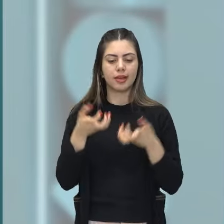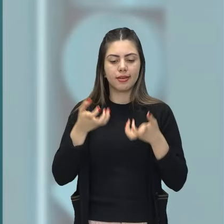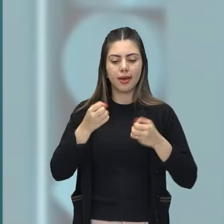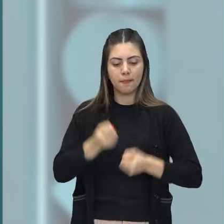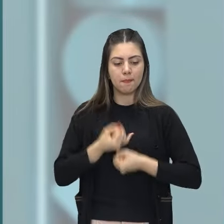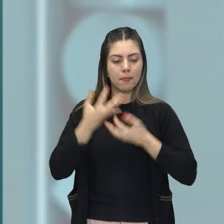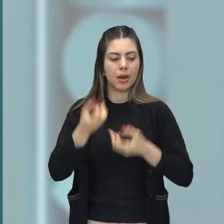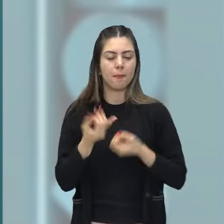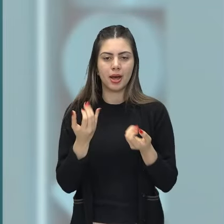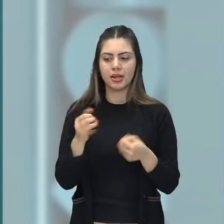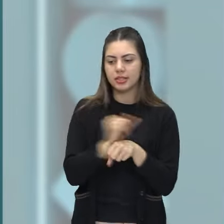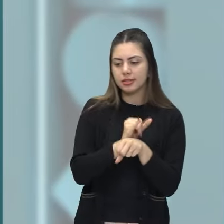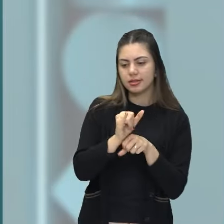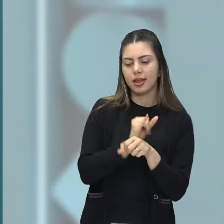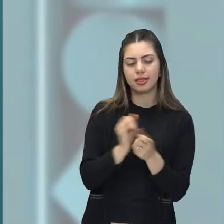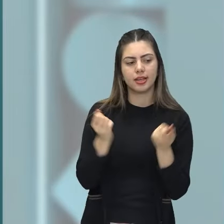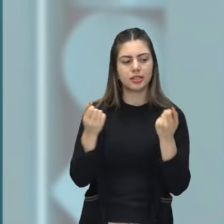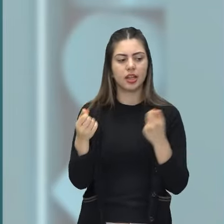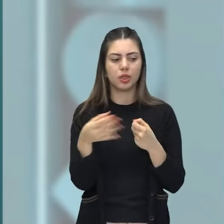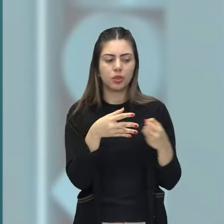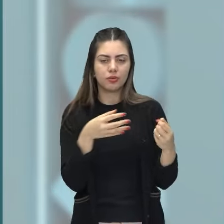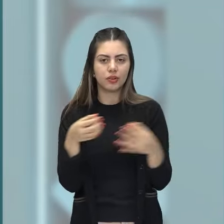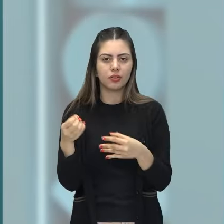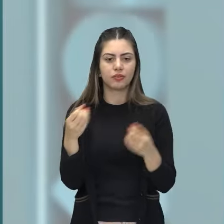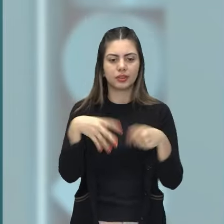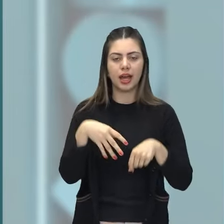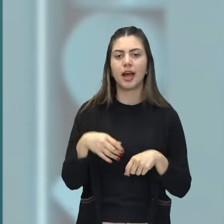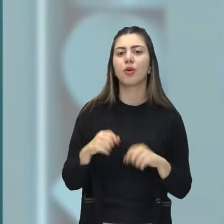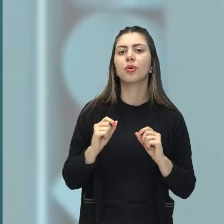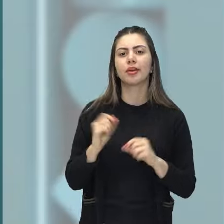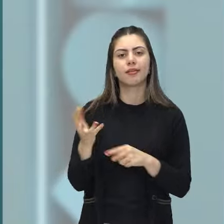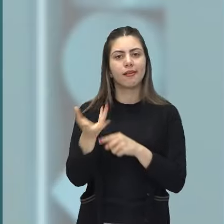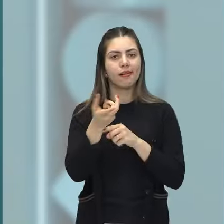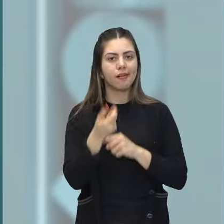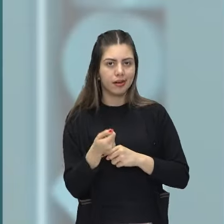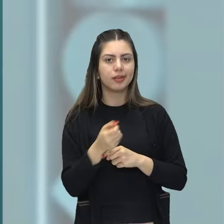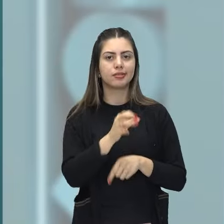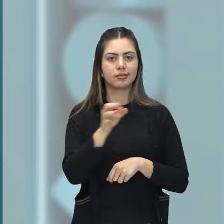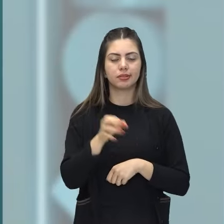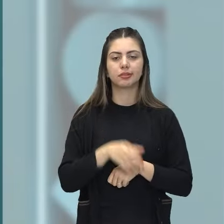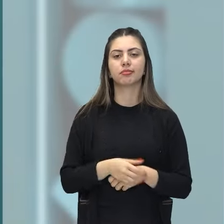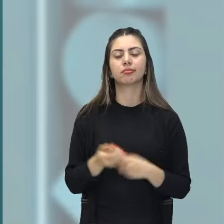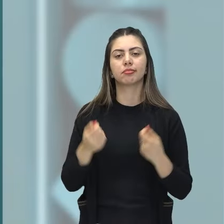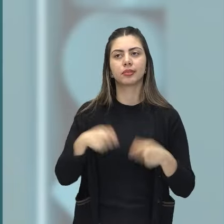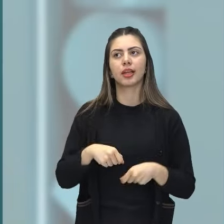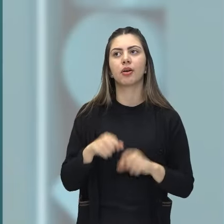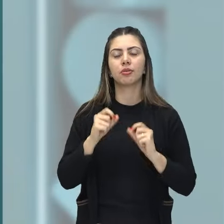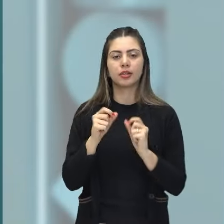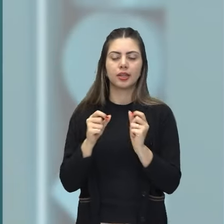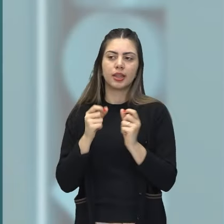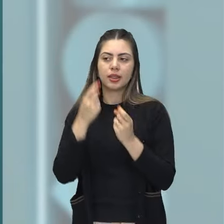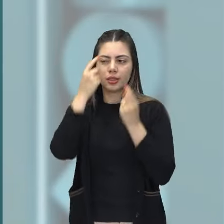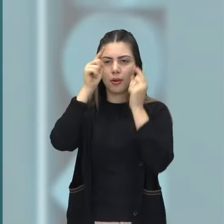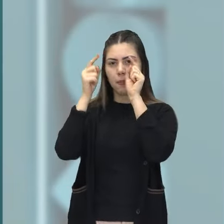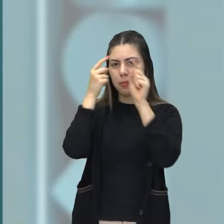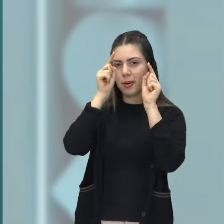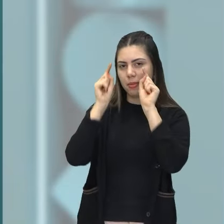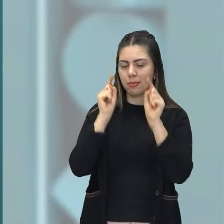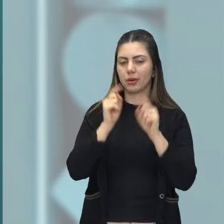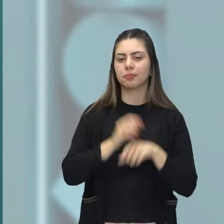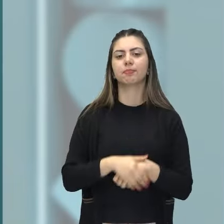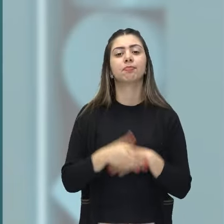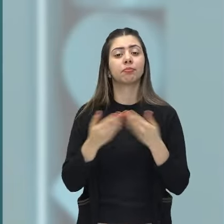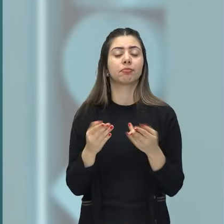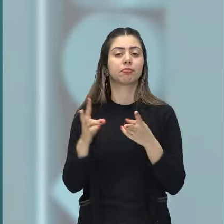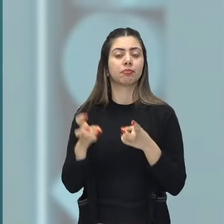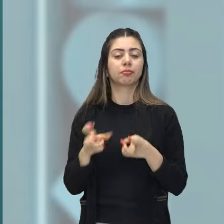verificar novas formas de fazer arte, vão se aventurar mais, certo? Então, percebam que